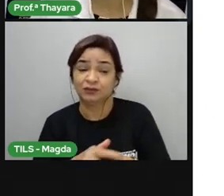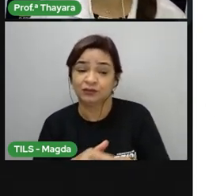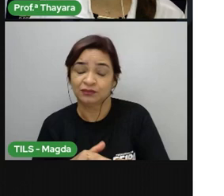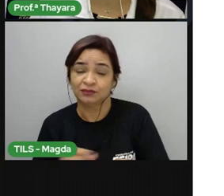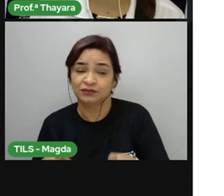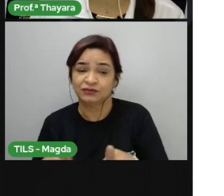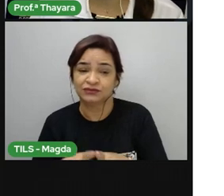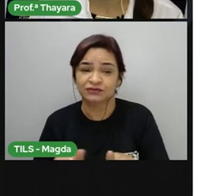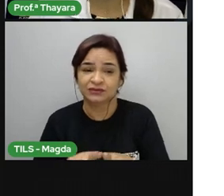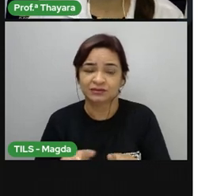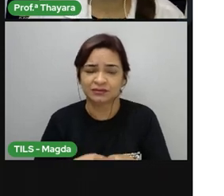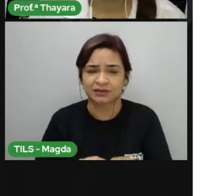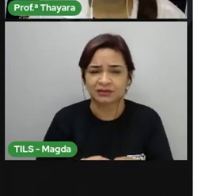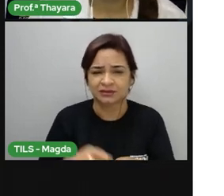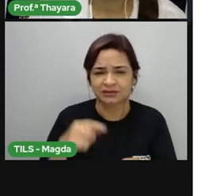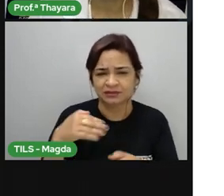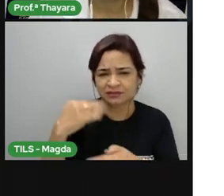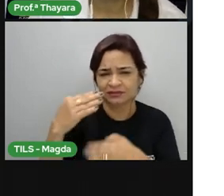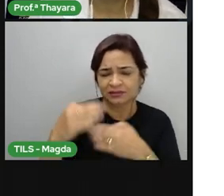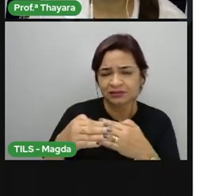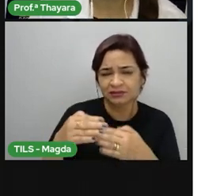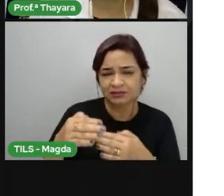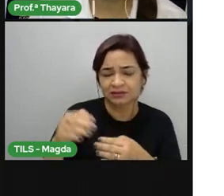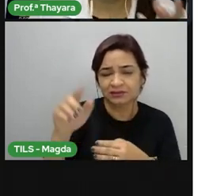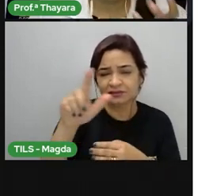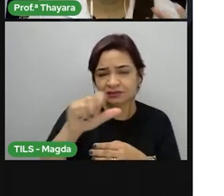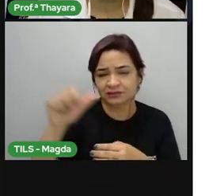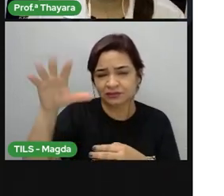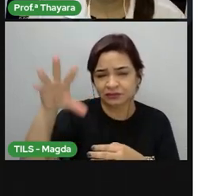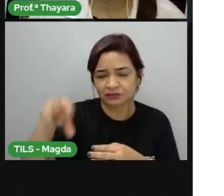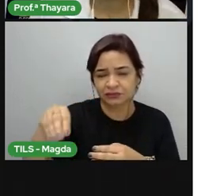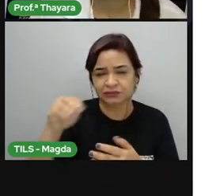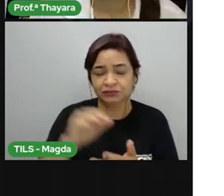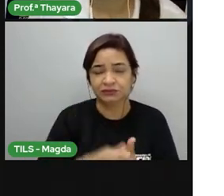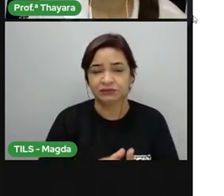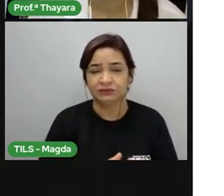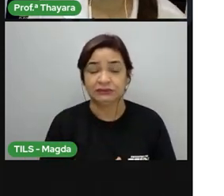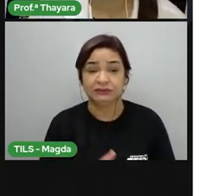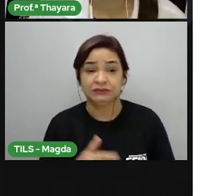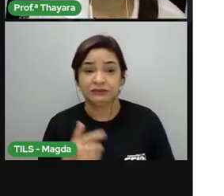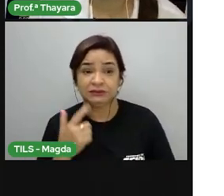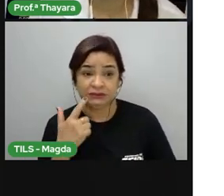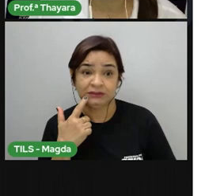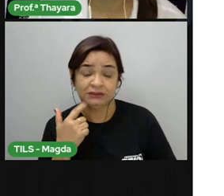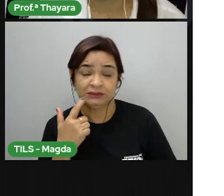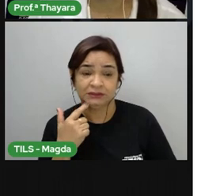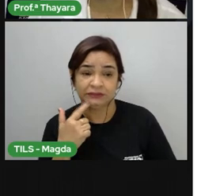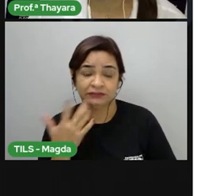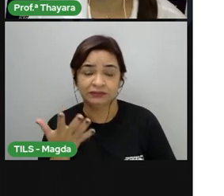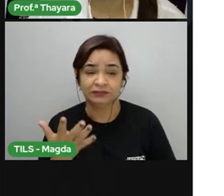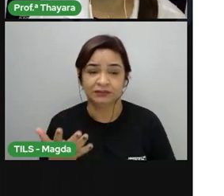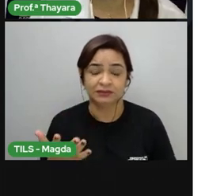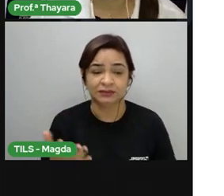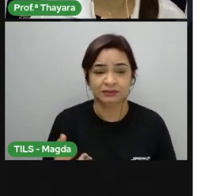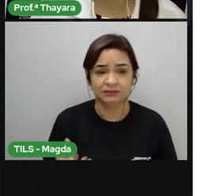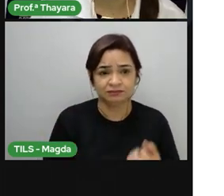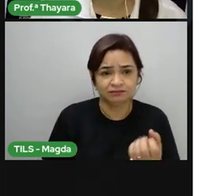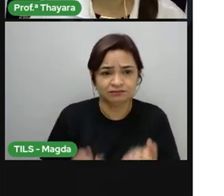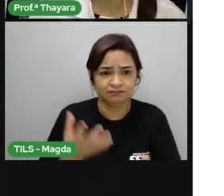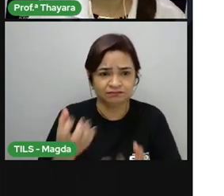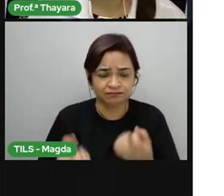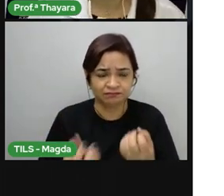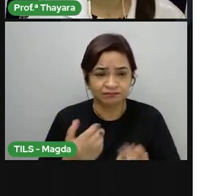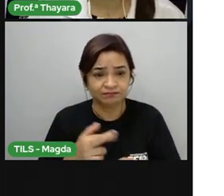origem é um azul mais fechado. O vermelho tem essa cor rubra, ele surge da queima de sais, de estronce e de